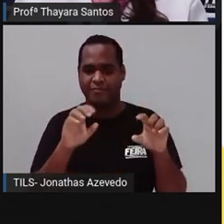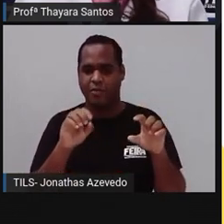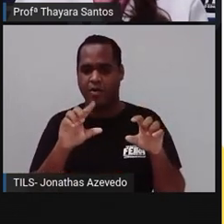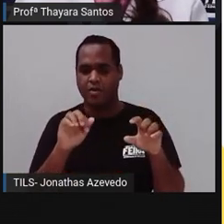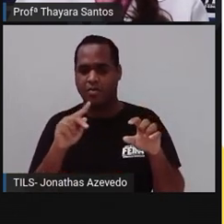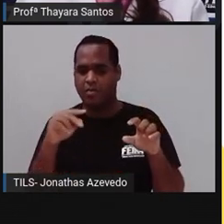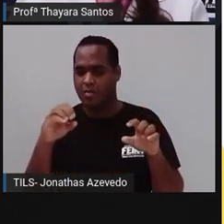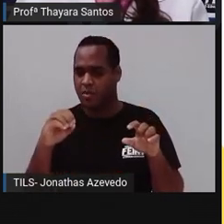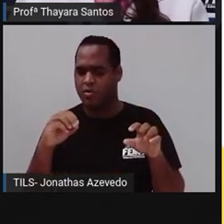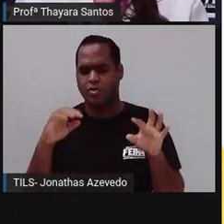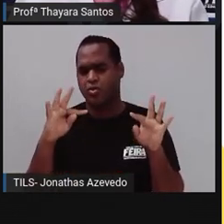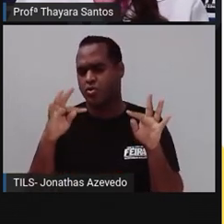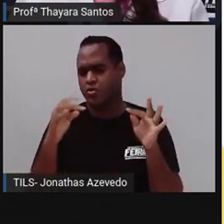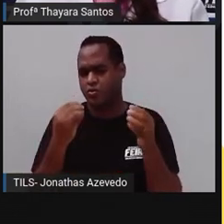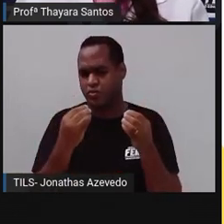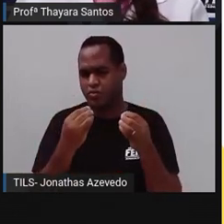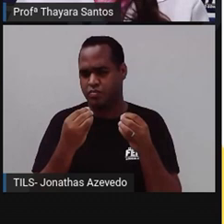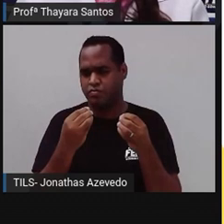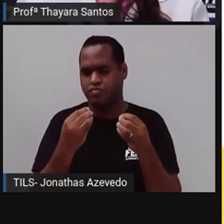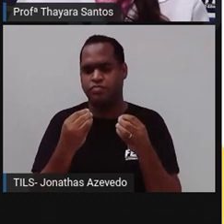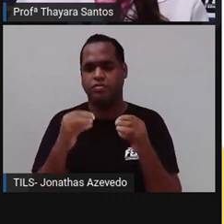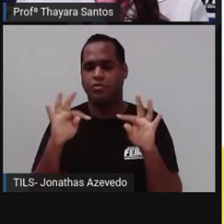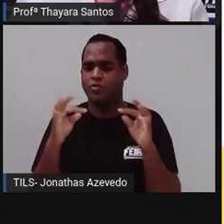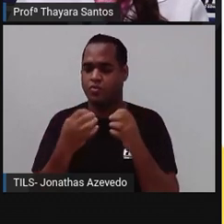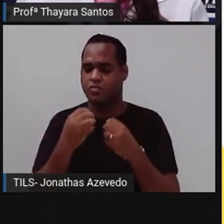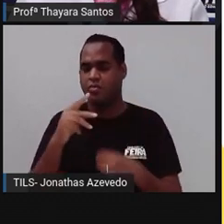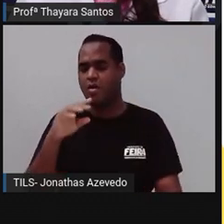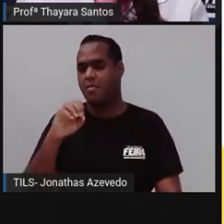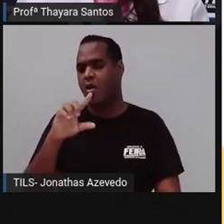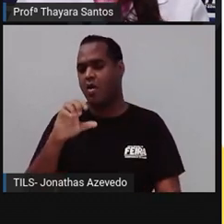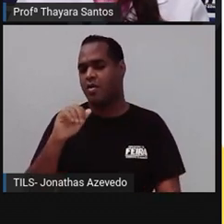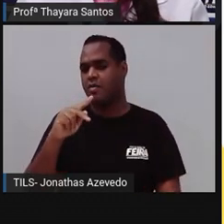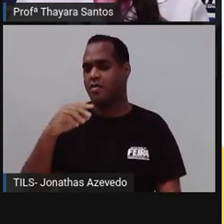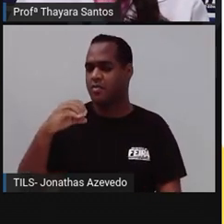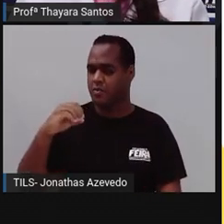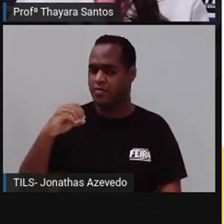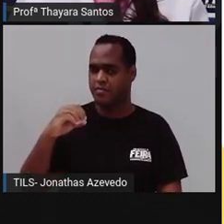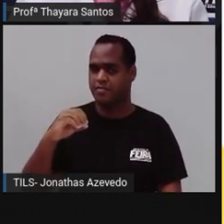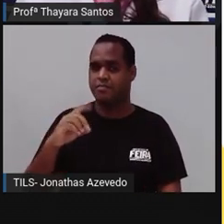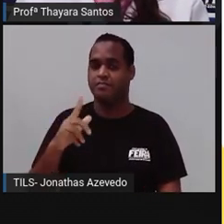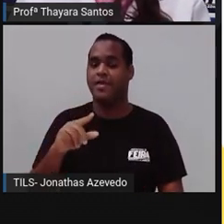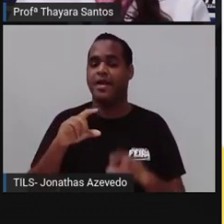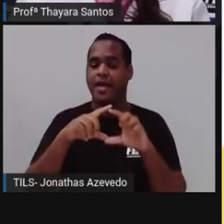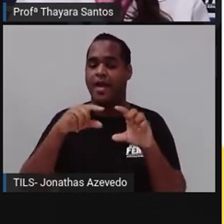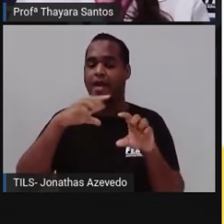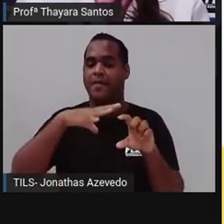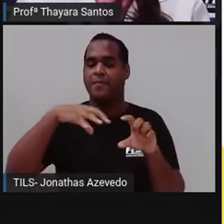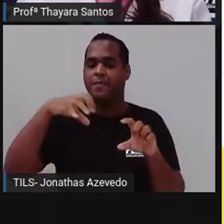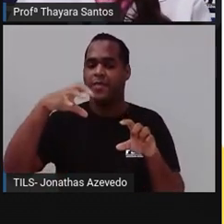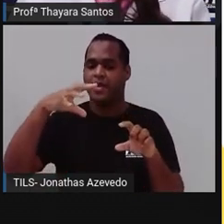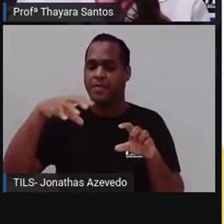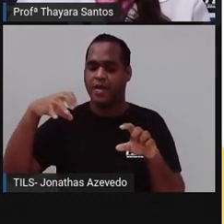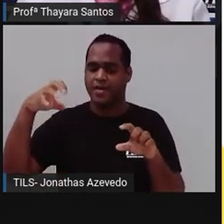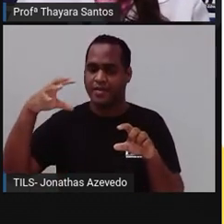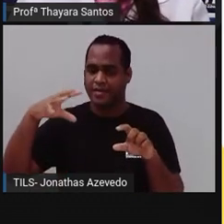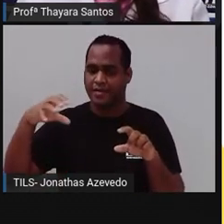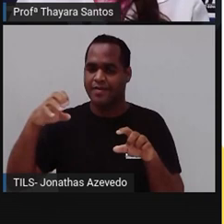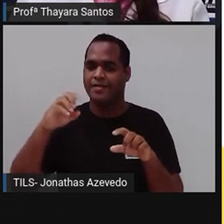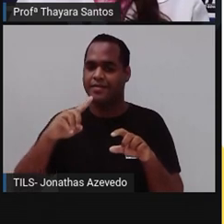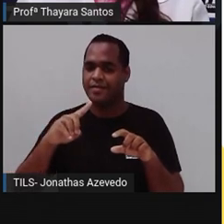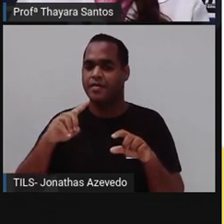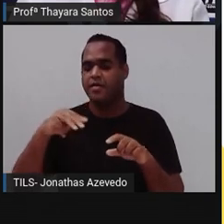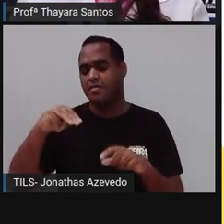esse daqui também é pólipo, a anêmona também é um pólipo e a medusa, ela é... A água-viva é uma